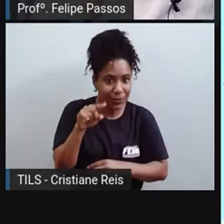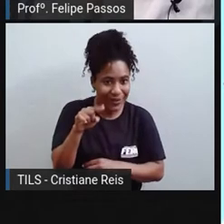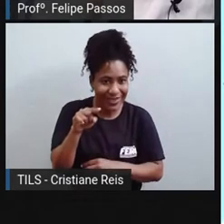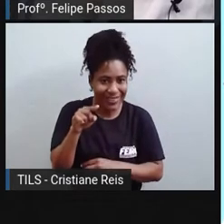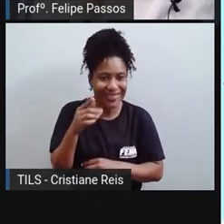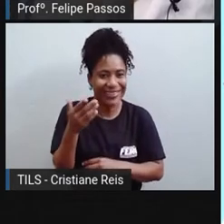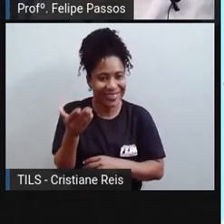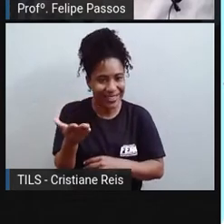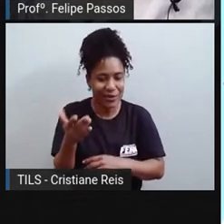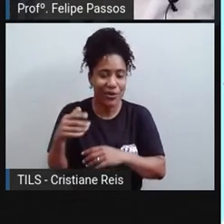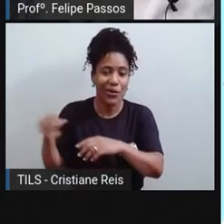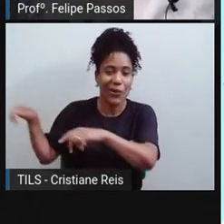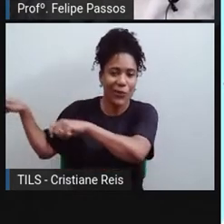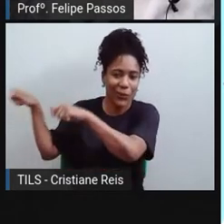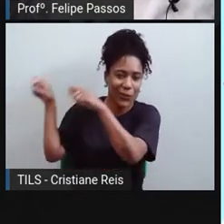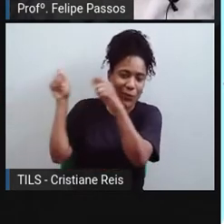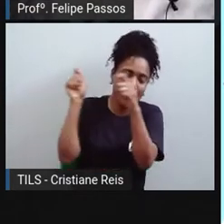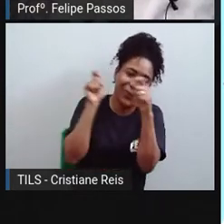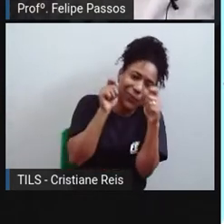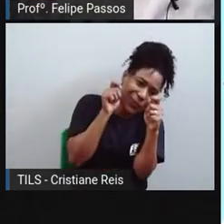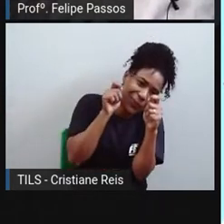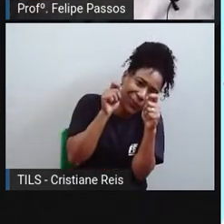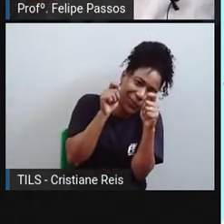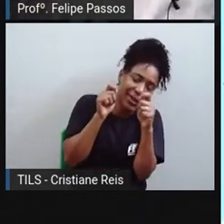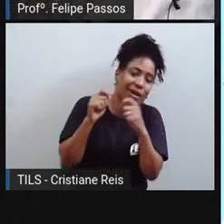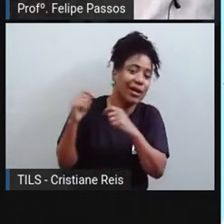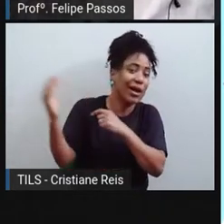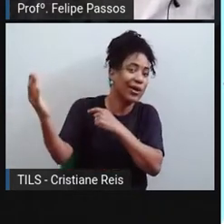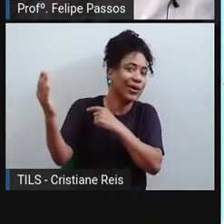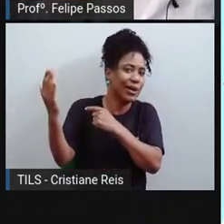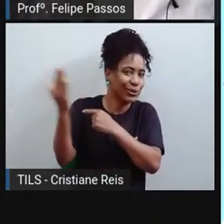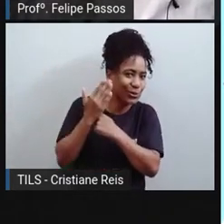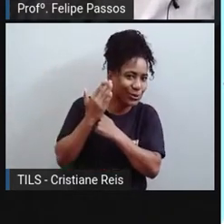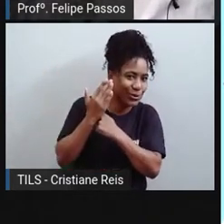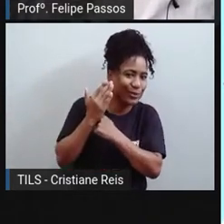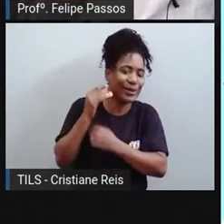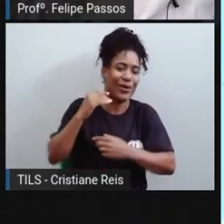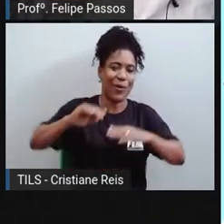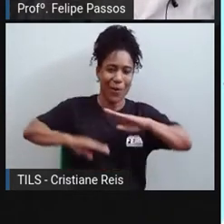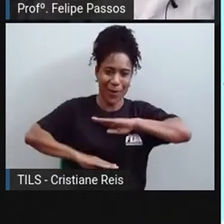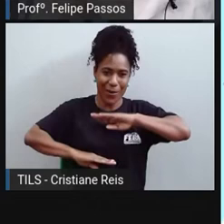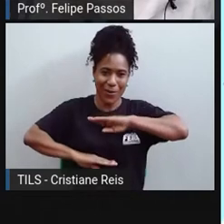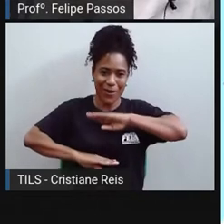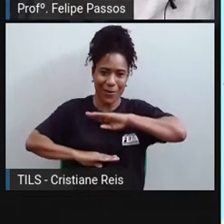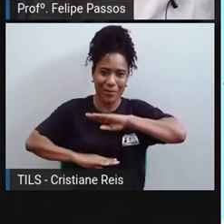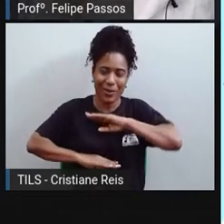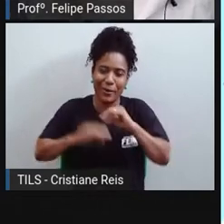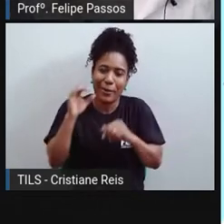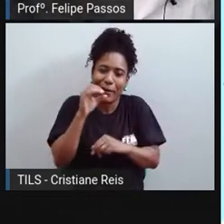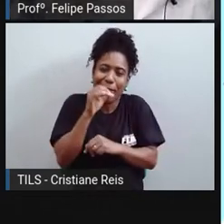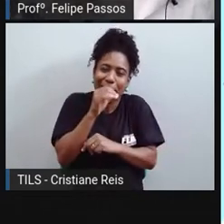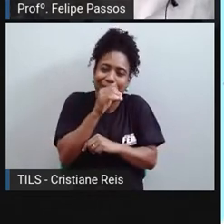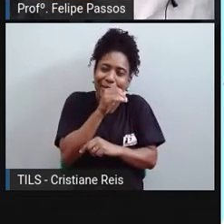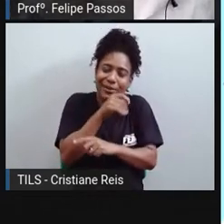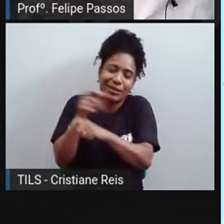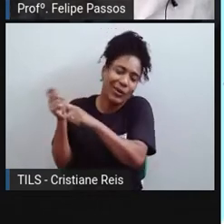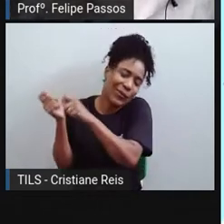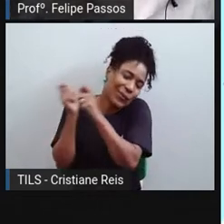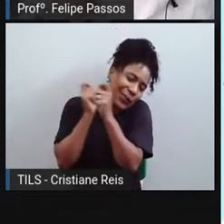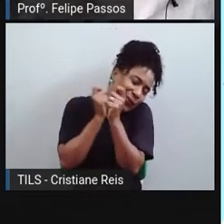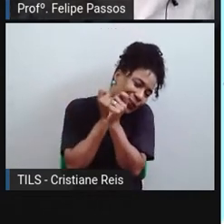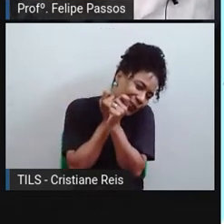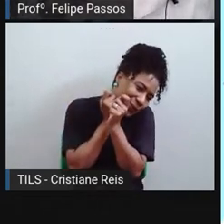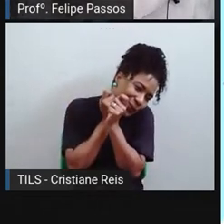cobertor faz? Ele não produz calor, ele só retém, ele deixa guardado o calor que o seu corpo